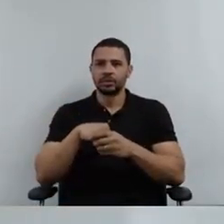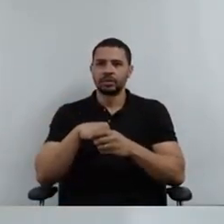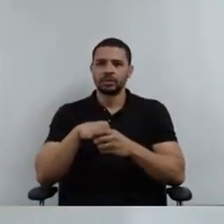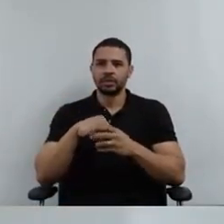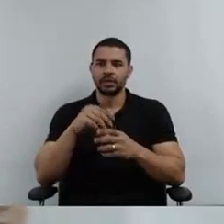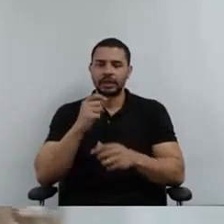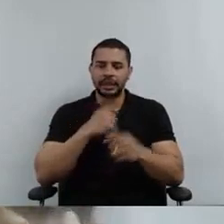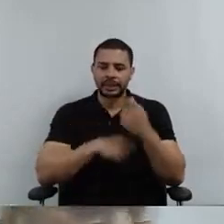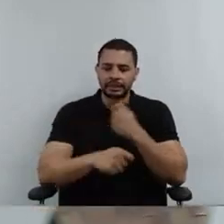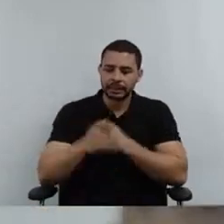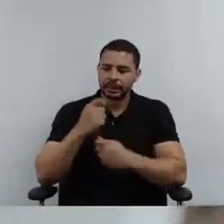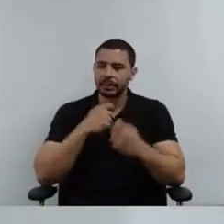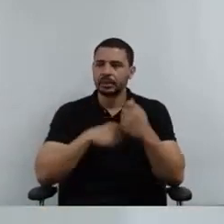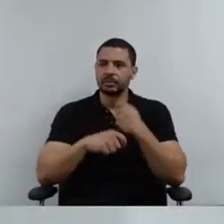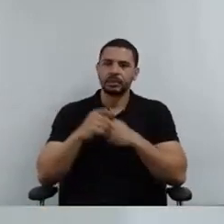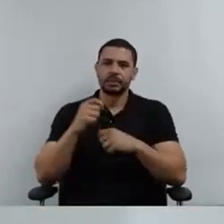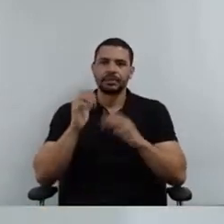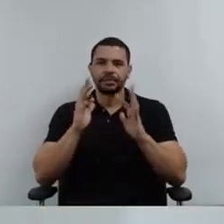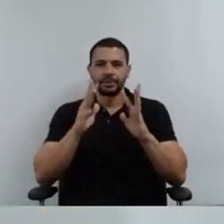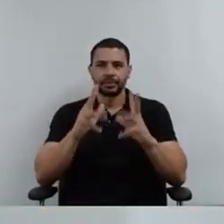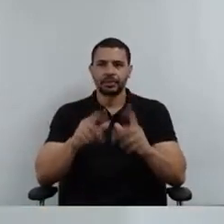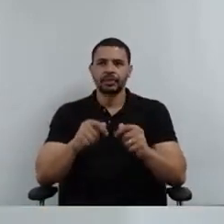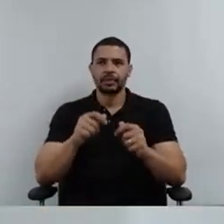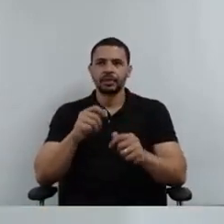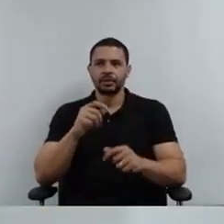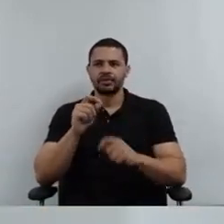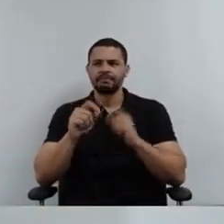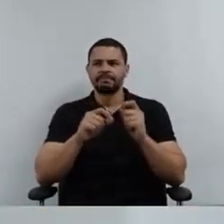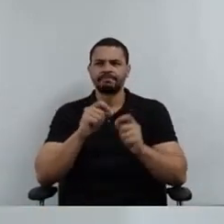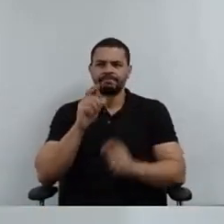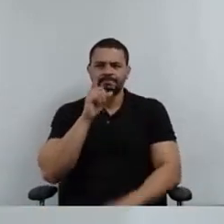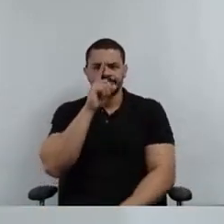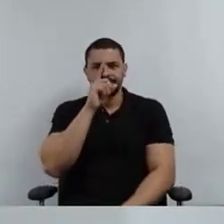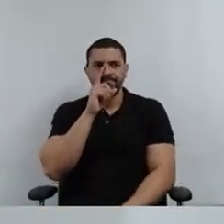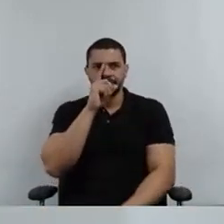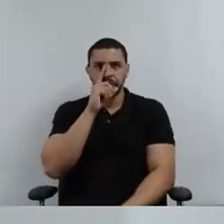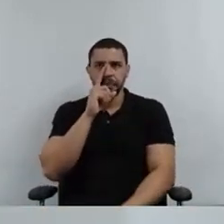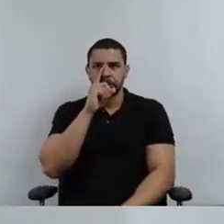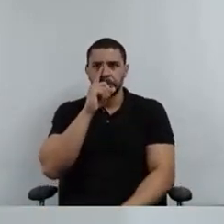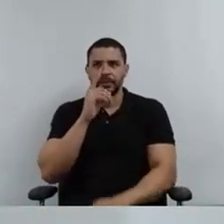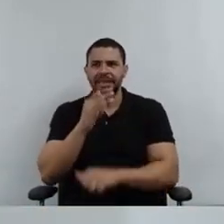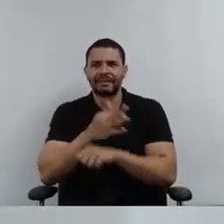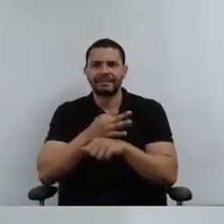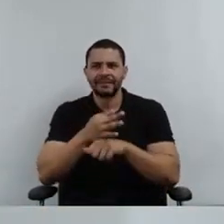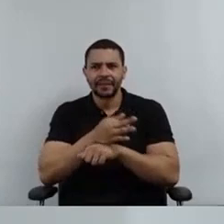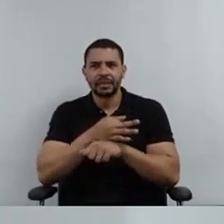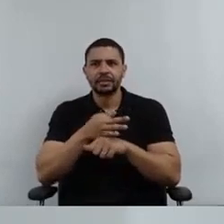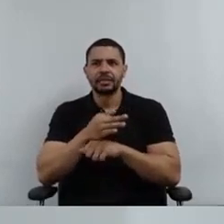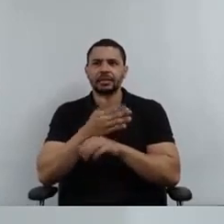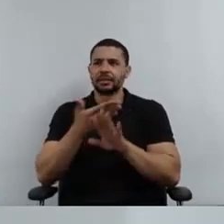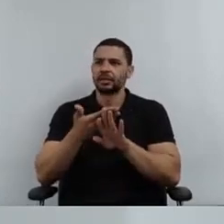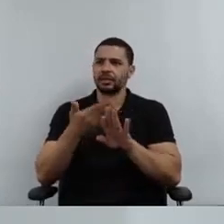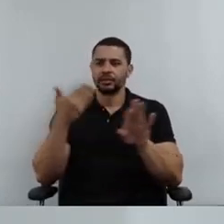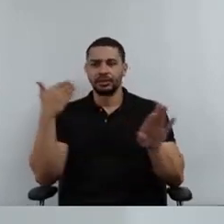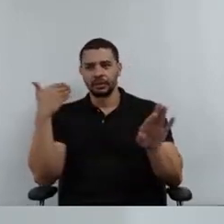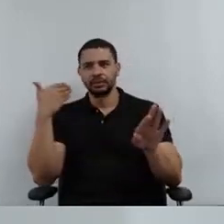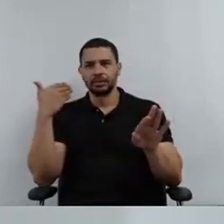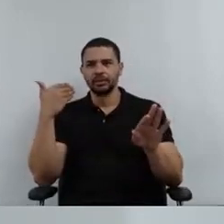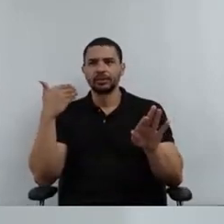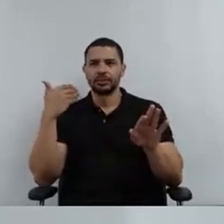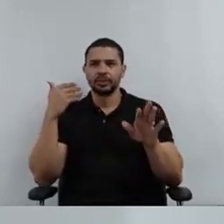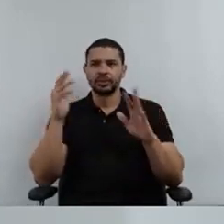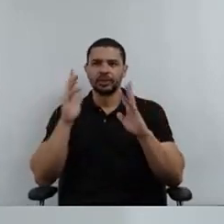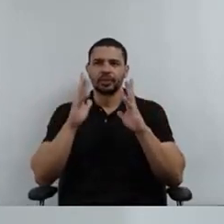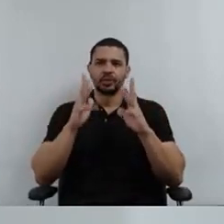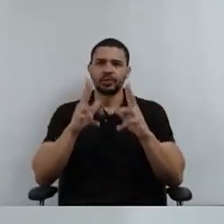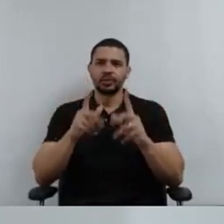administração. Este quadro se agrava em situações de férias, licenças ou qualquer outro afastamento